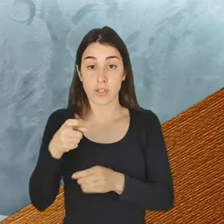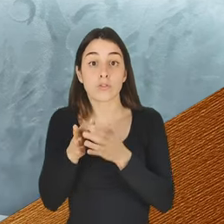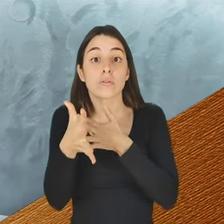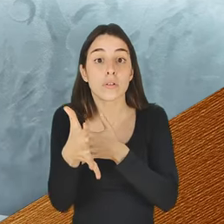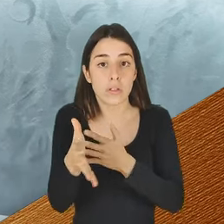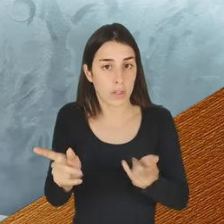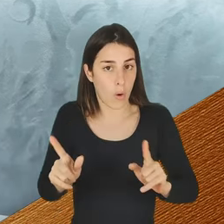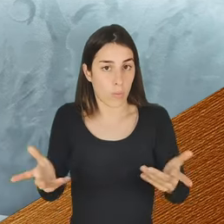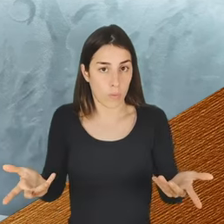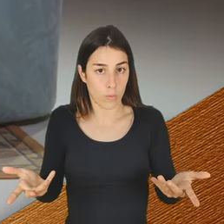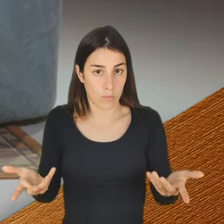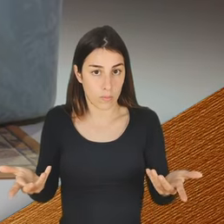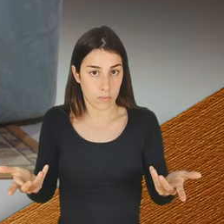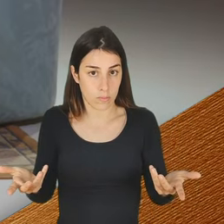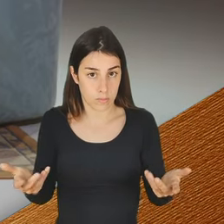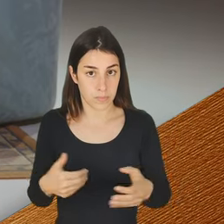proximidade.